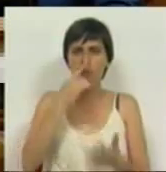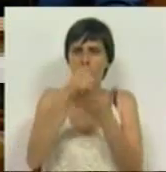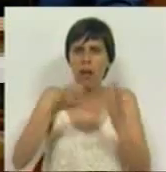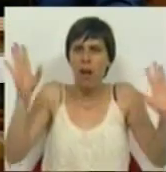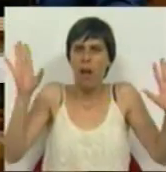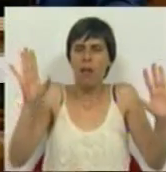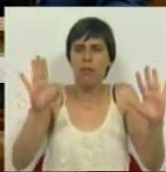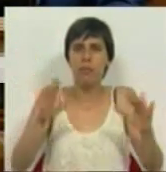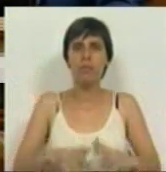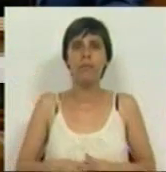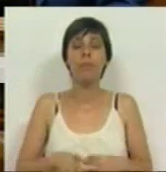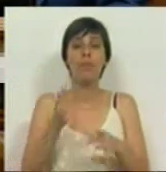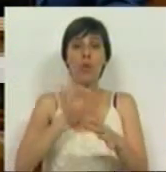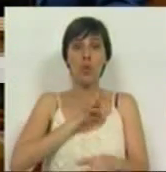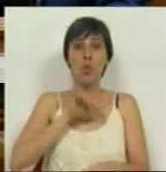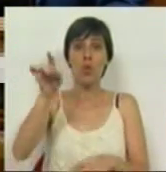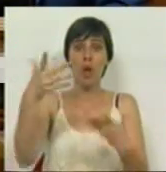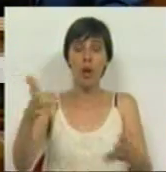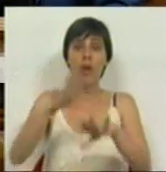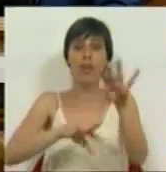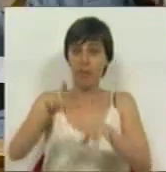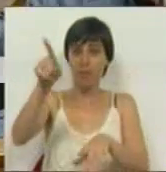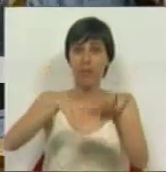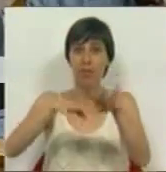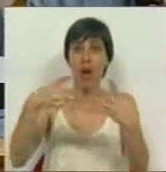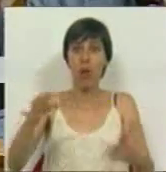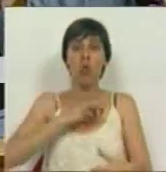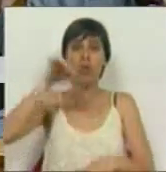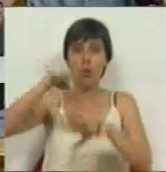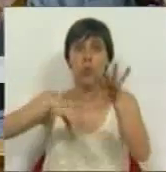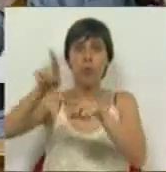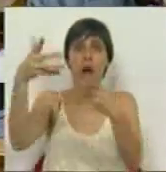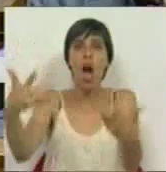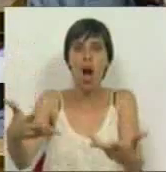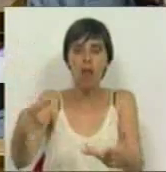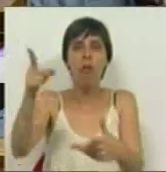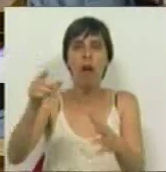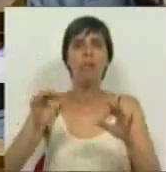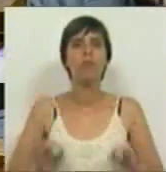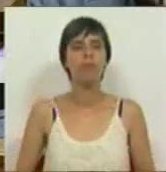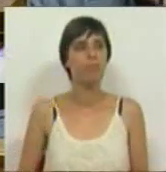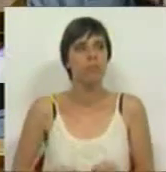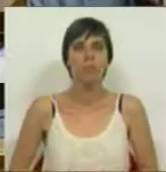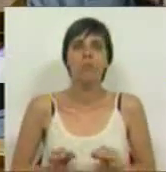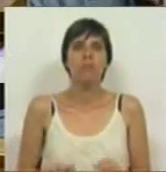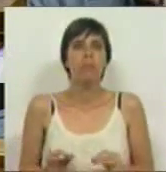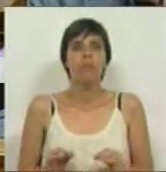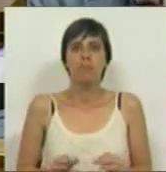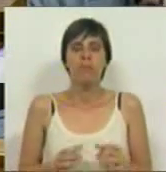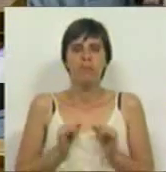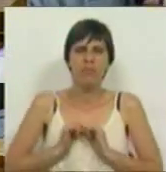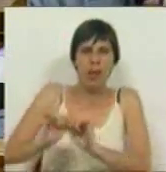ninguém. O que o Sr. acabou de fazer é da maior